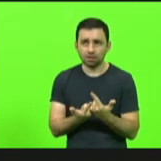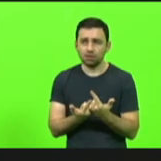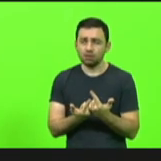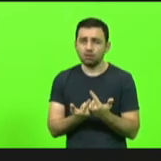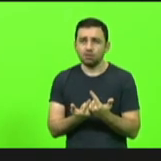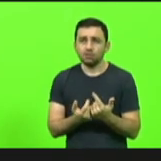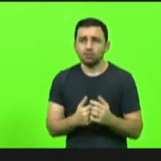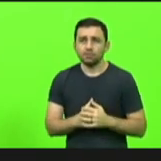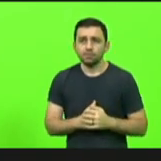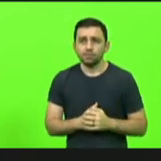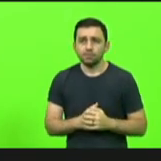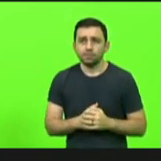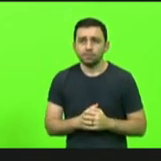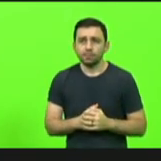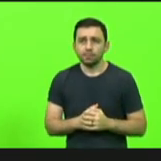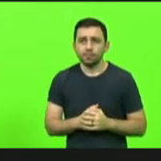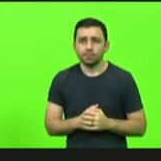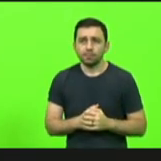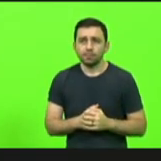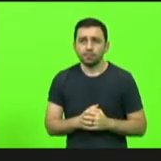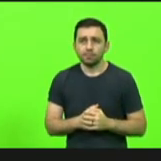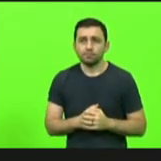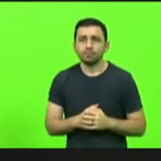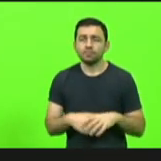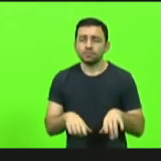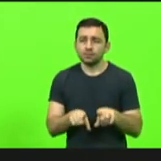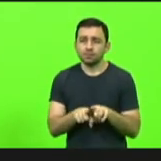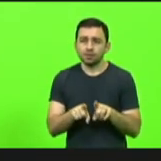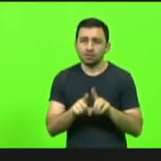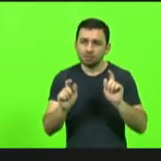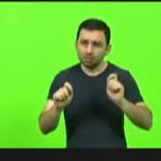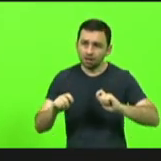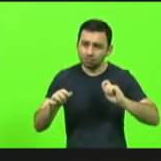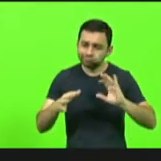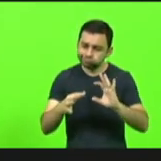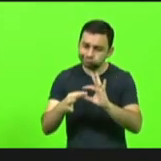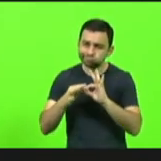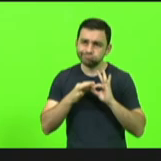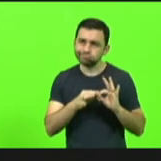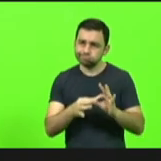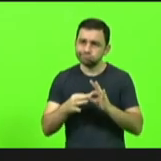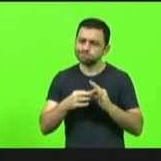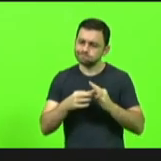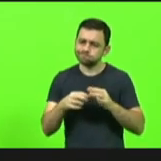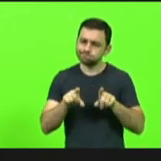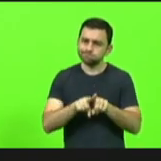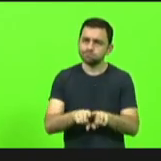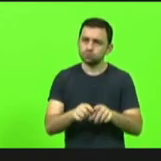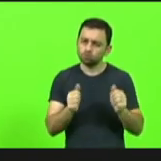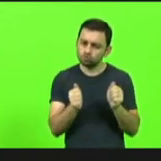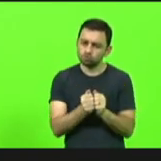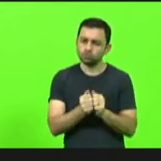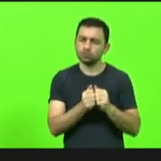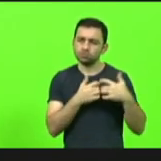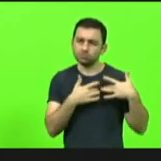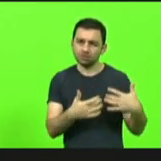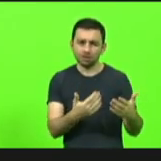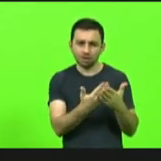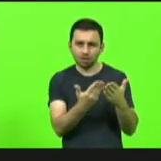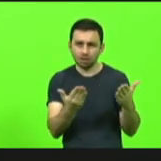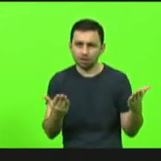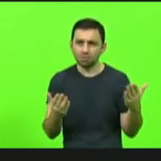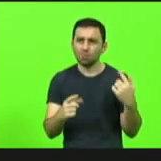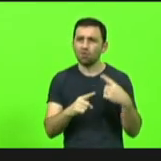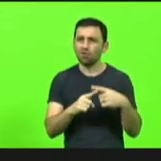possa também se enganjar nesse trabalho voluntário delas, porque diante